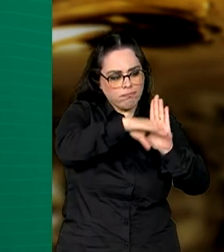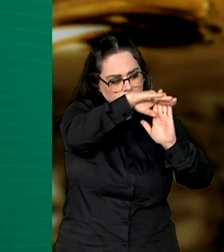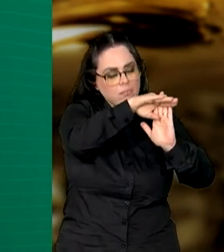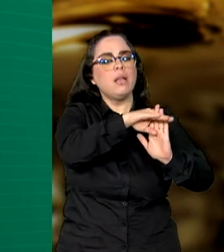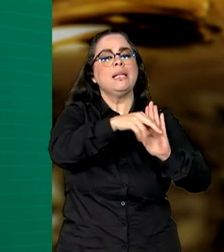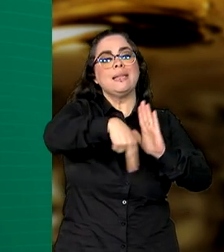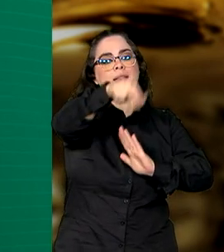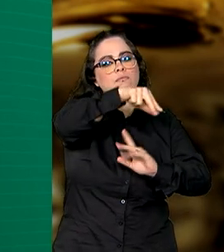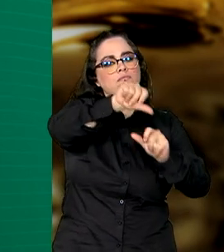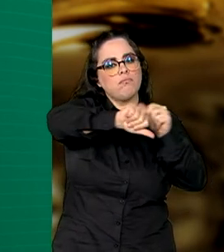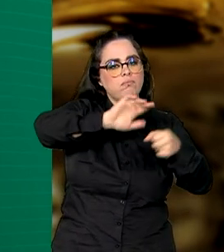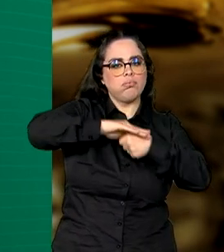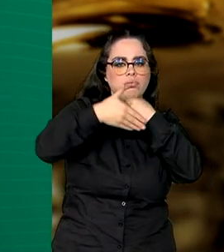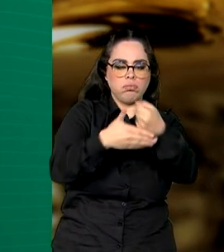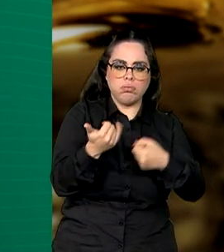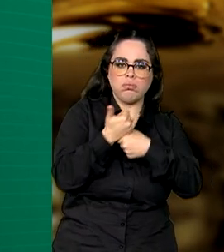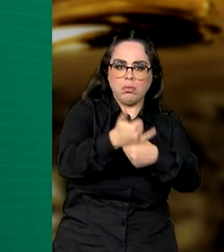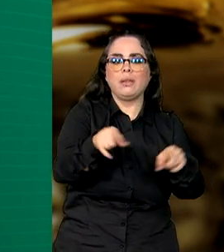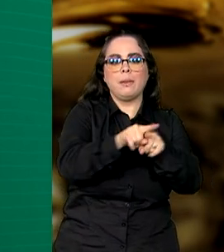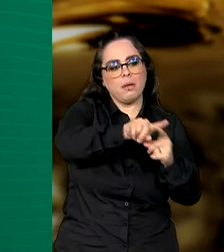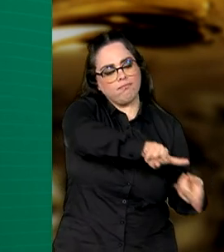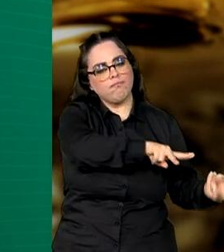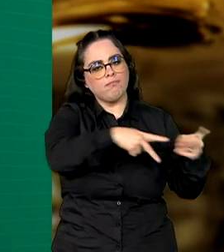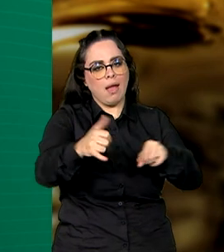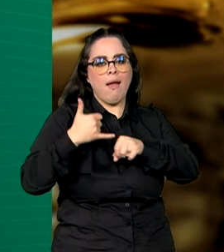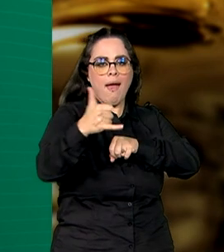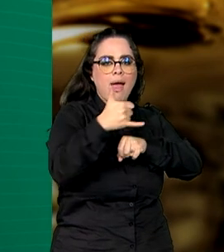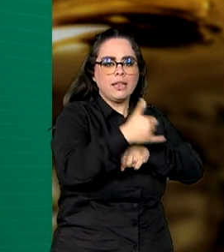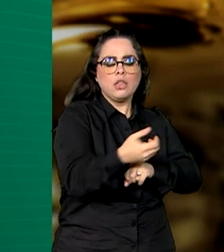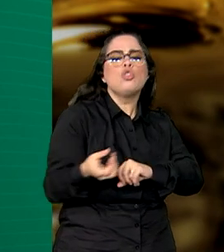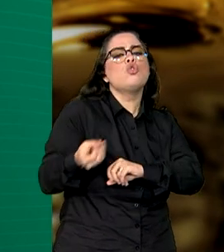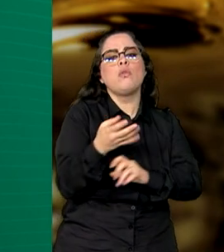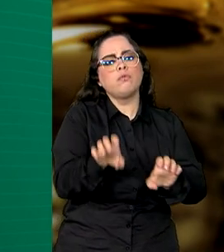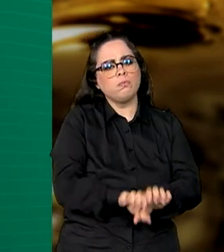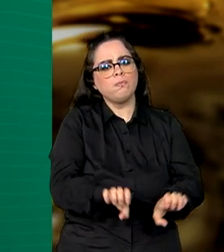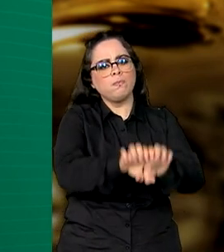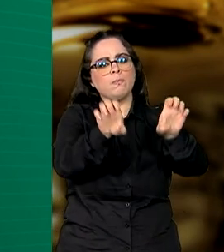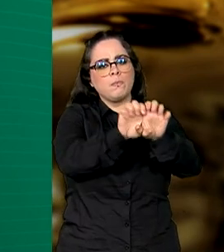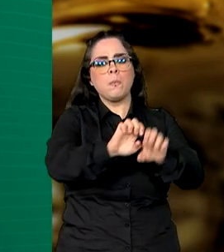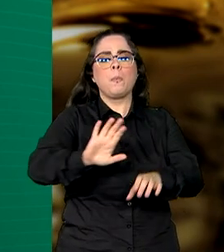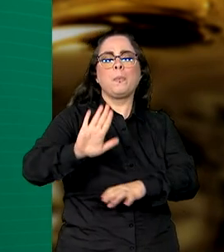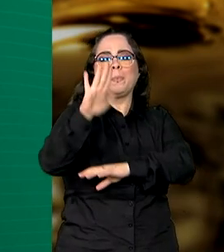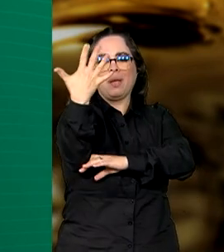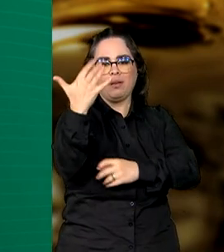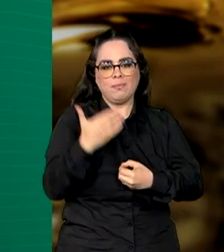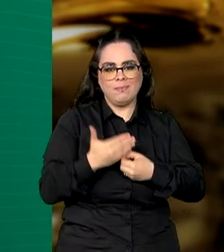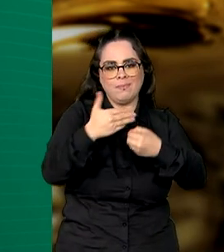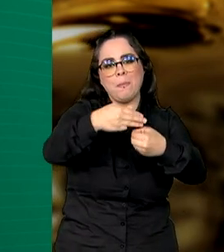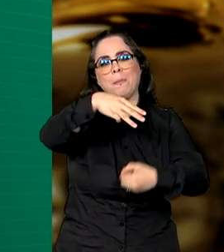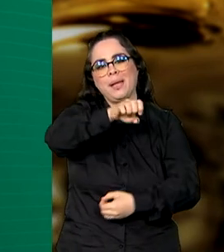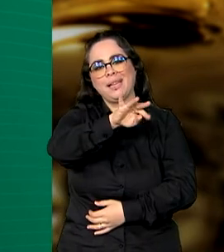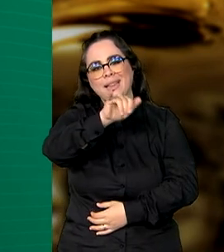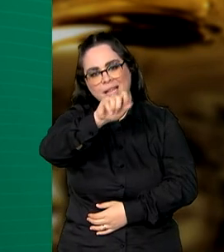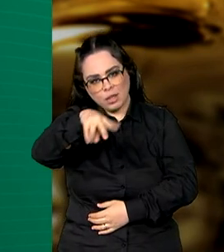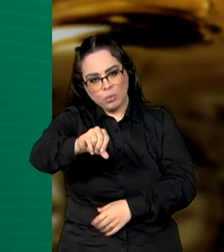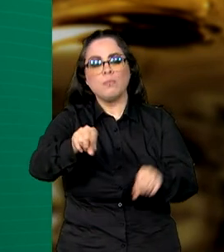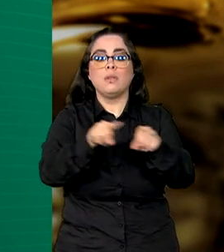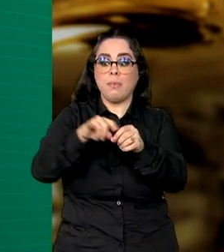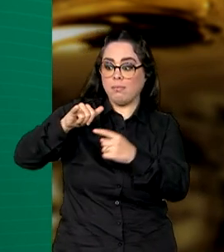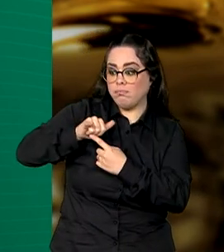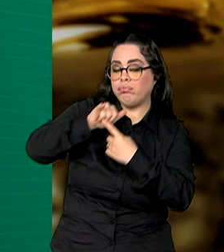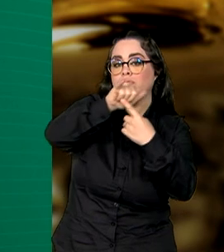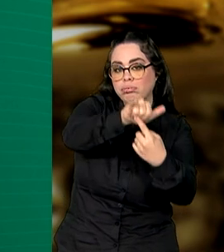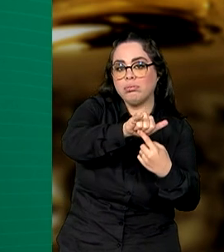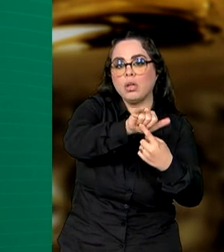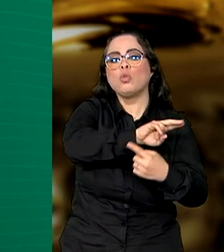à transição energética. Entre elas, novas estruturas para o biometano e combustível sustentável de aviação,